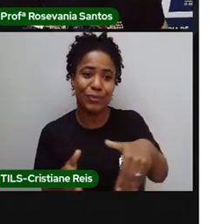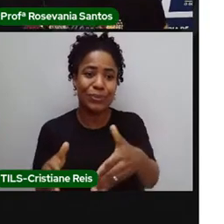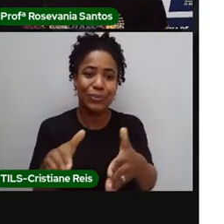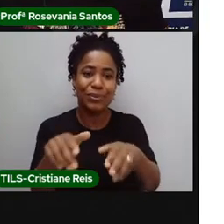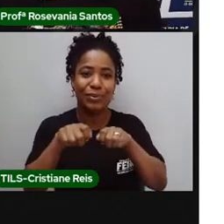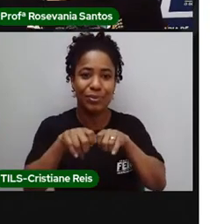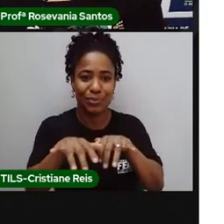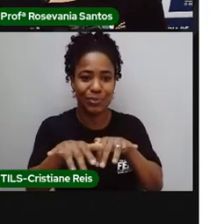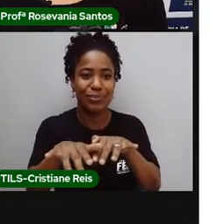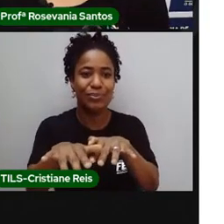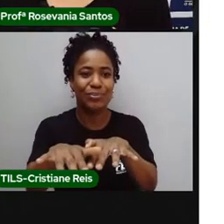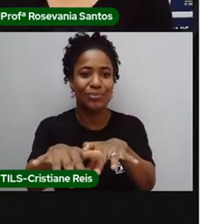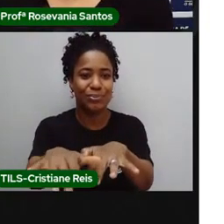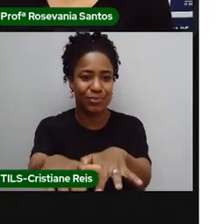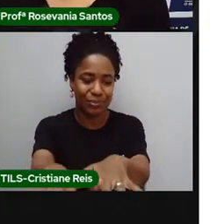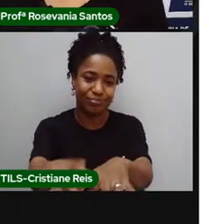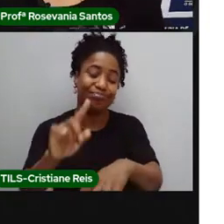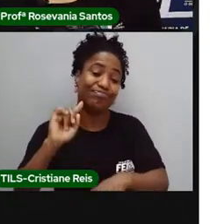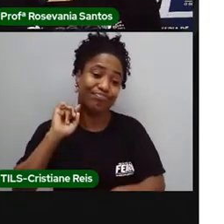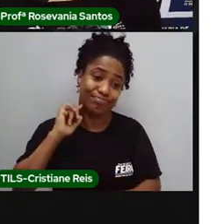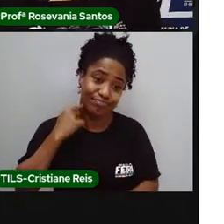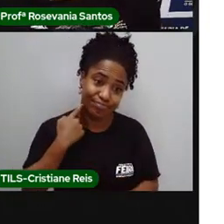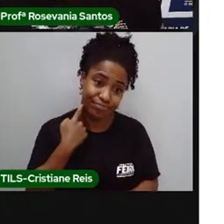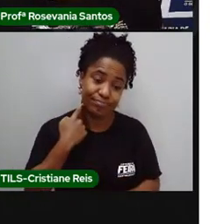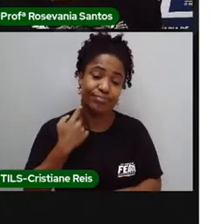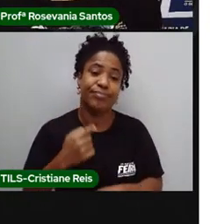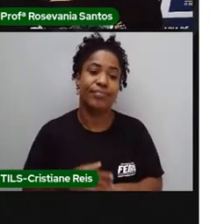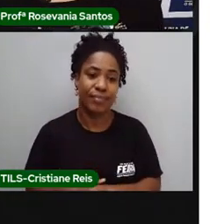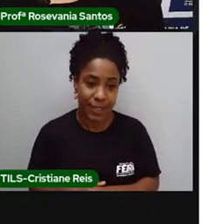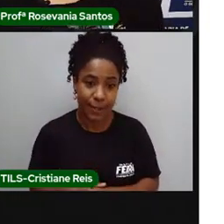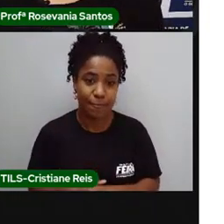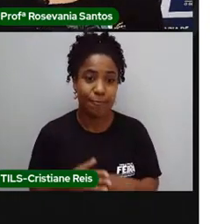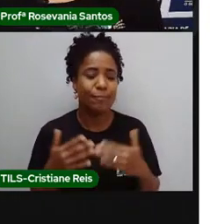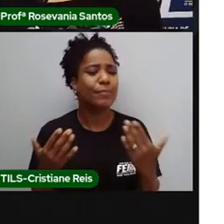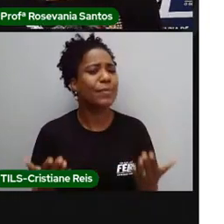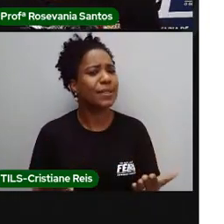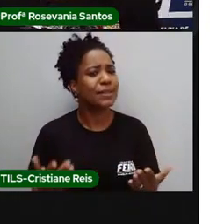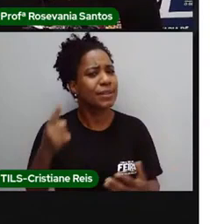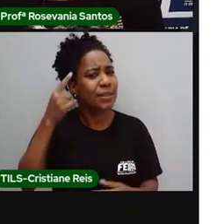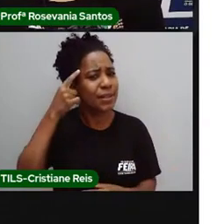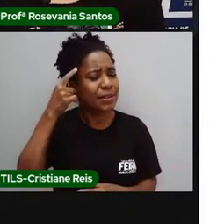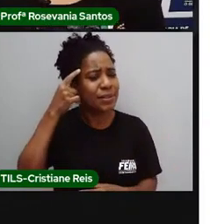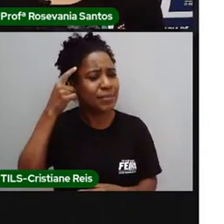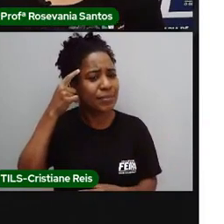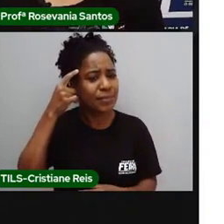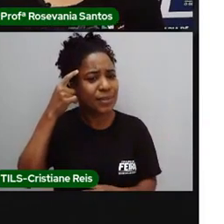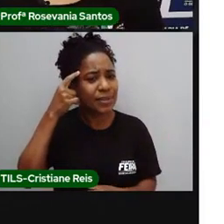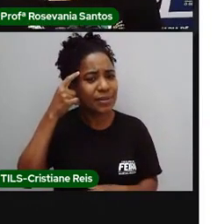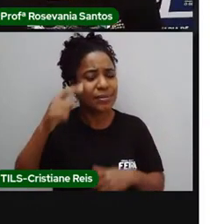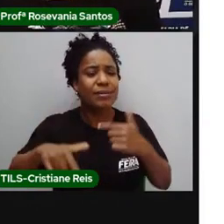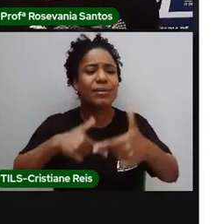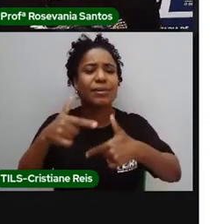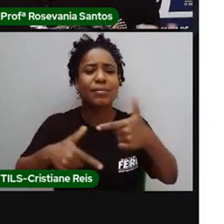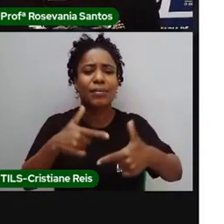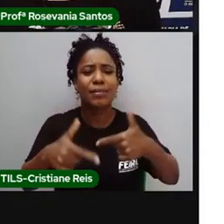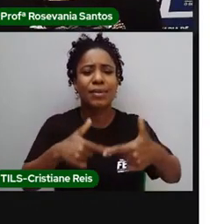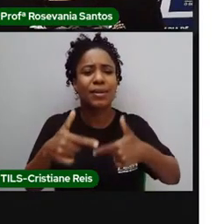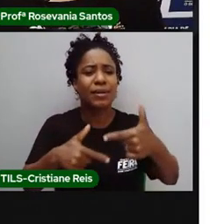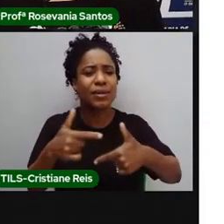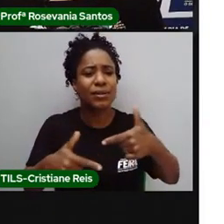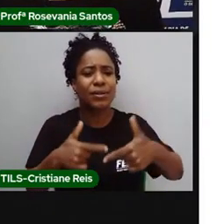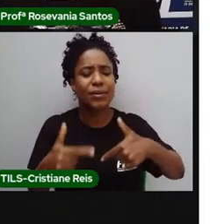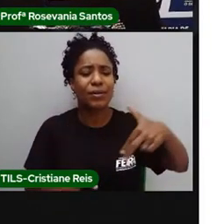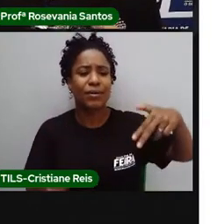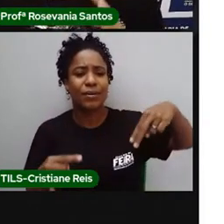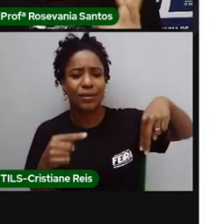Bom, aí agora, quando a gente fala, né? De trabalhador, a gente pensa, né? Em dois tipos de trabalhadores